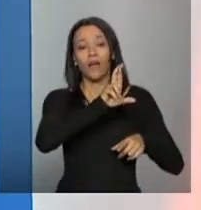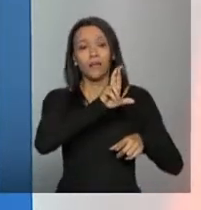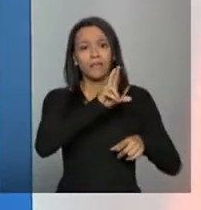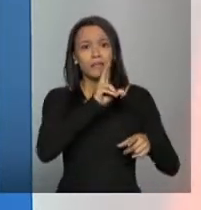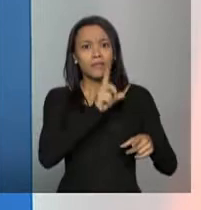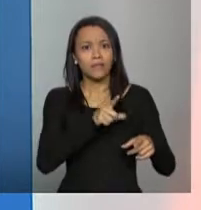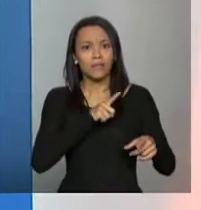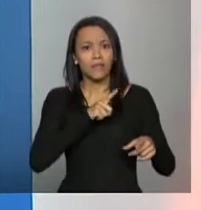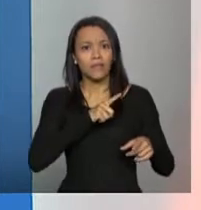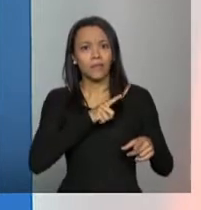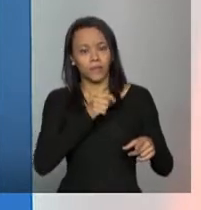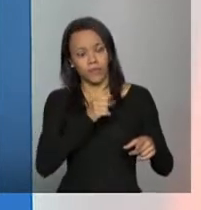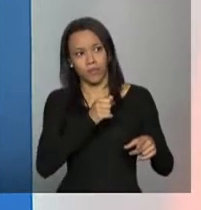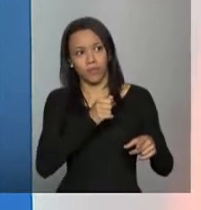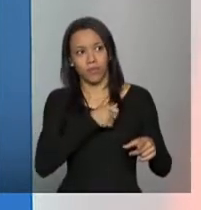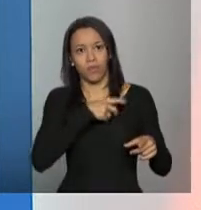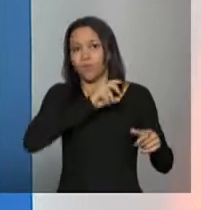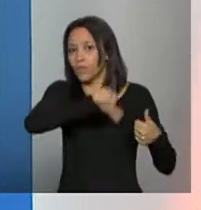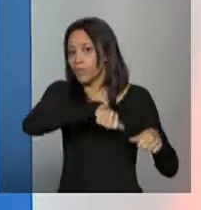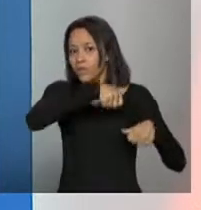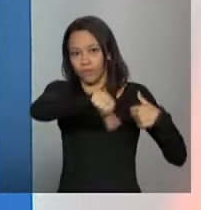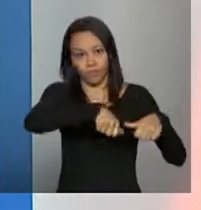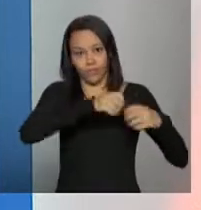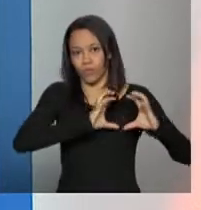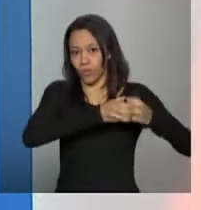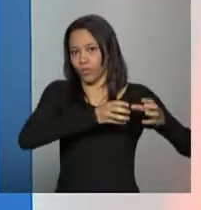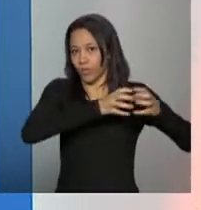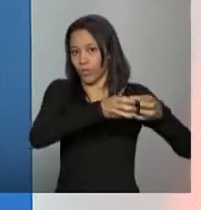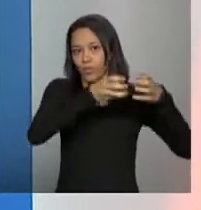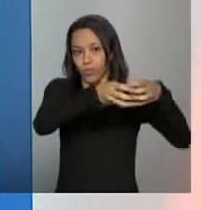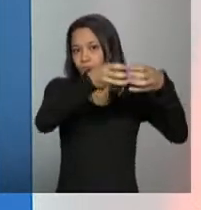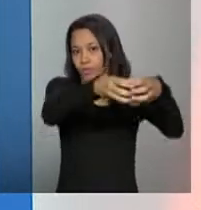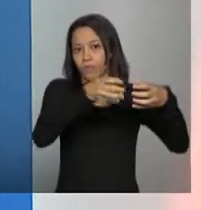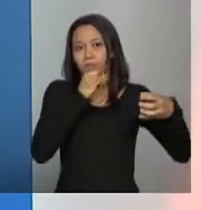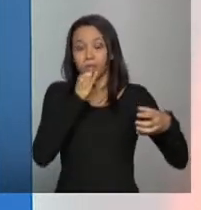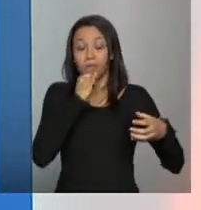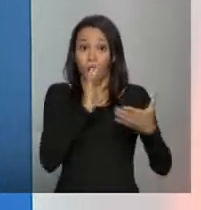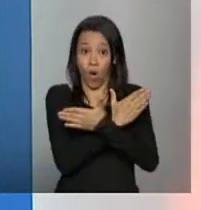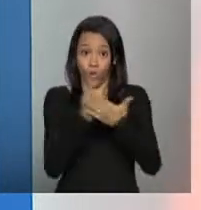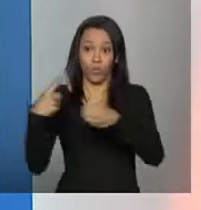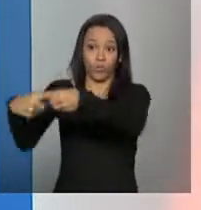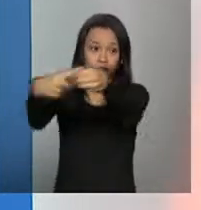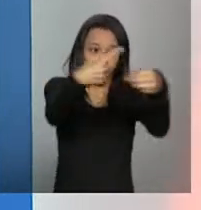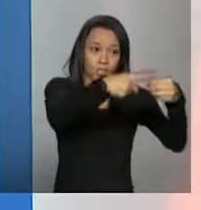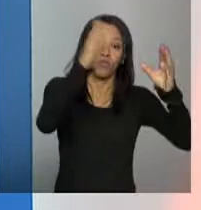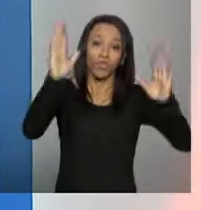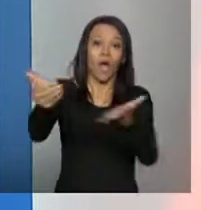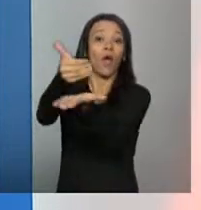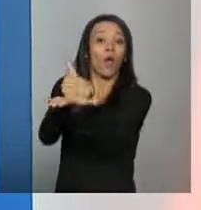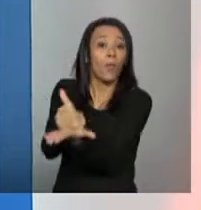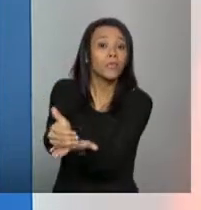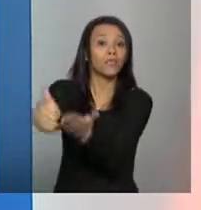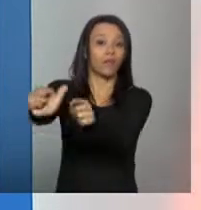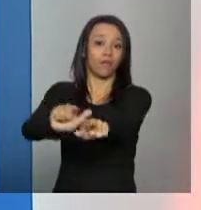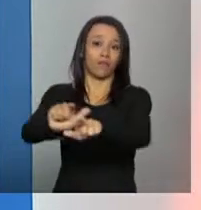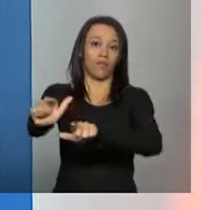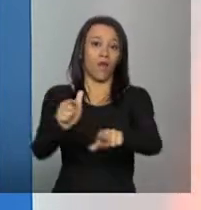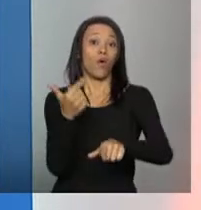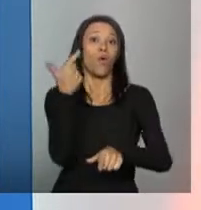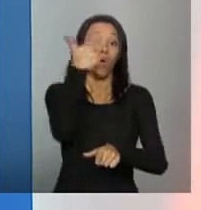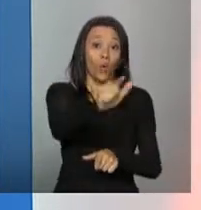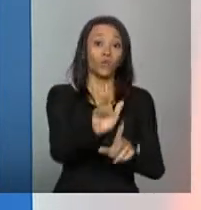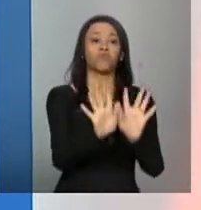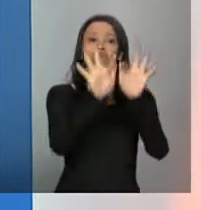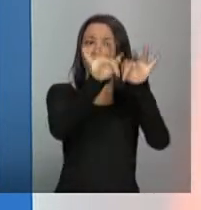distintos, a gente reconhece, porque alguns municípios já iniciaram, outros já concluíram todos os